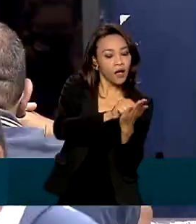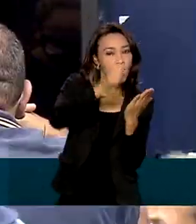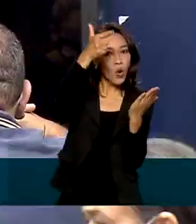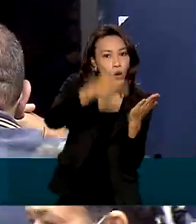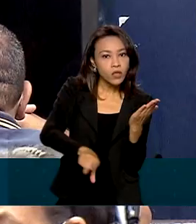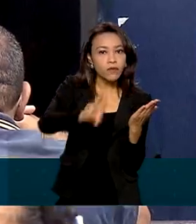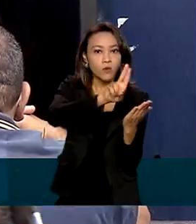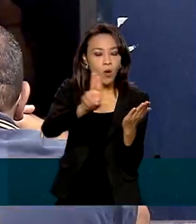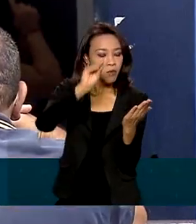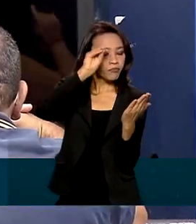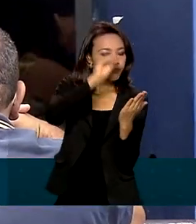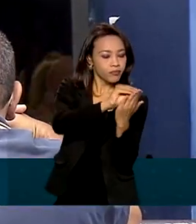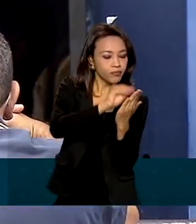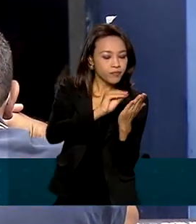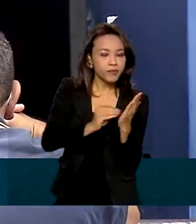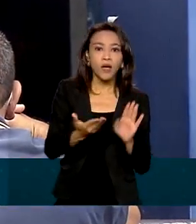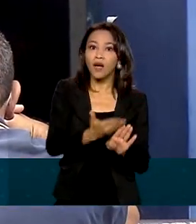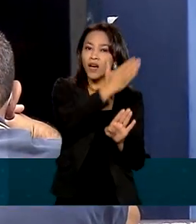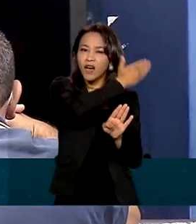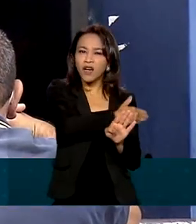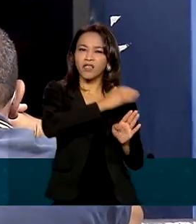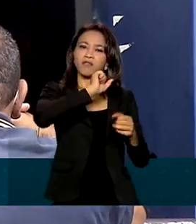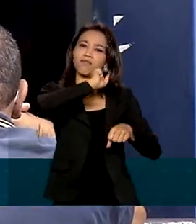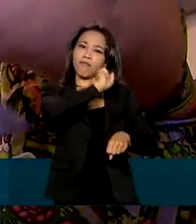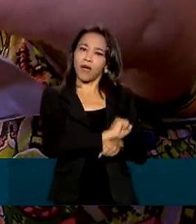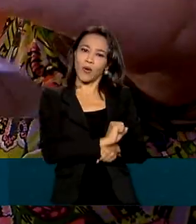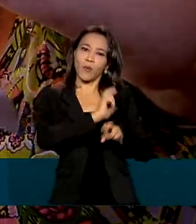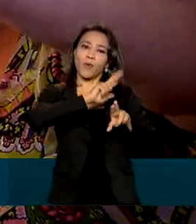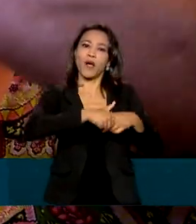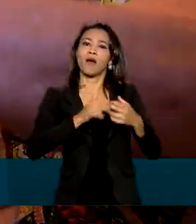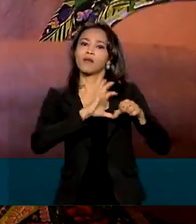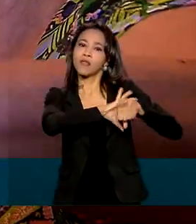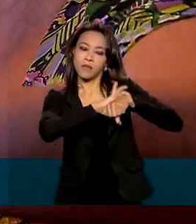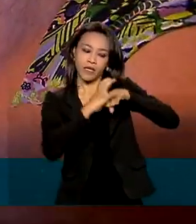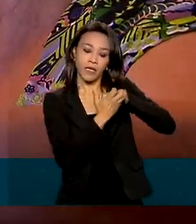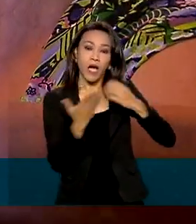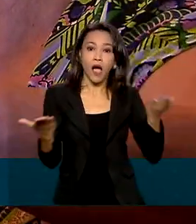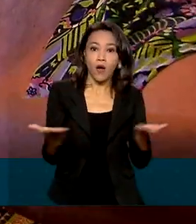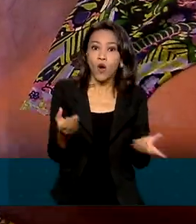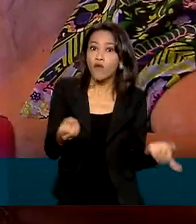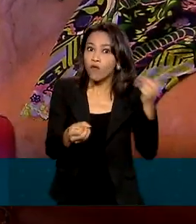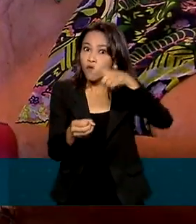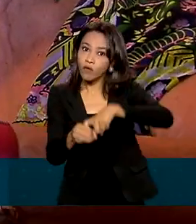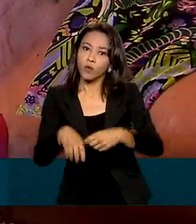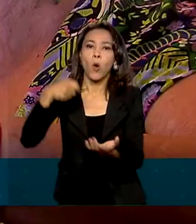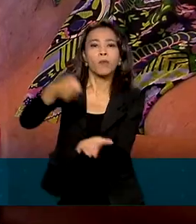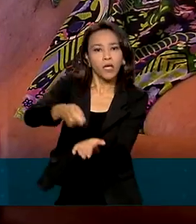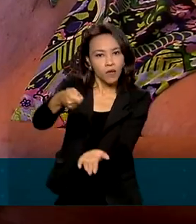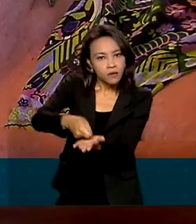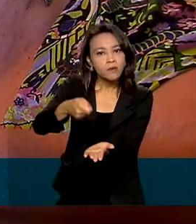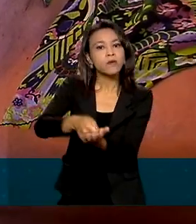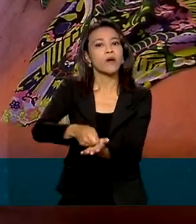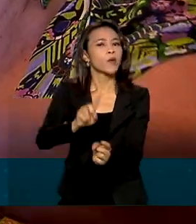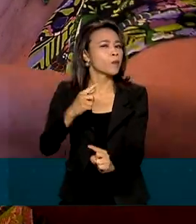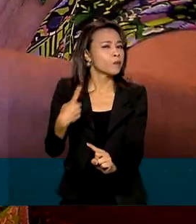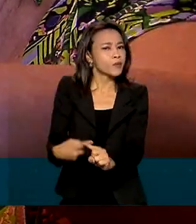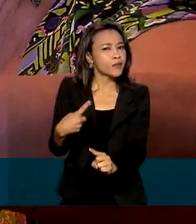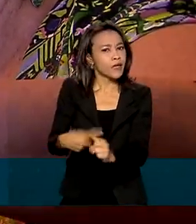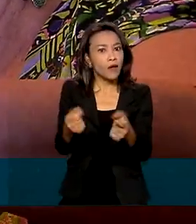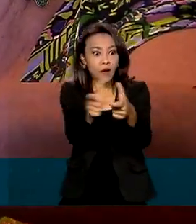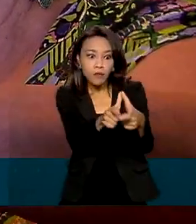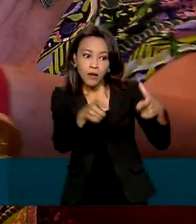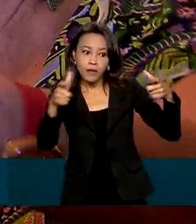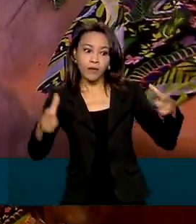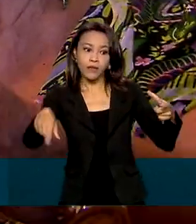ano. O serviço estava suspenso durante a pandemia, mas voltou a ser obrigatório nesse momento em que a maioria